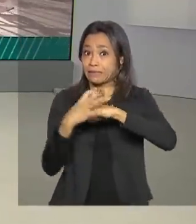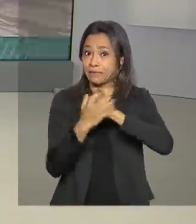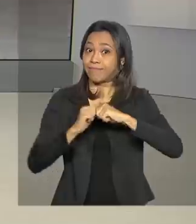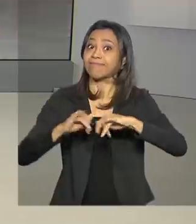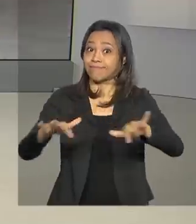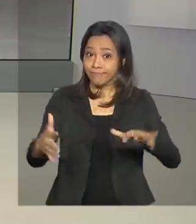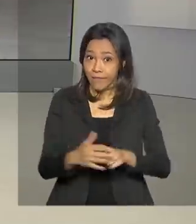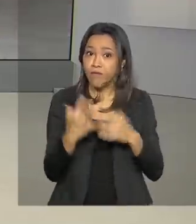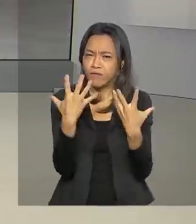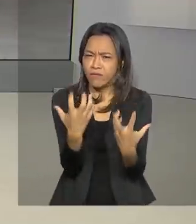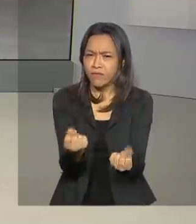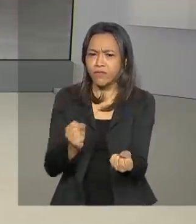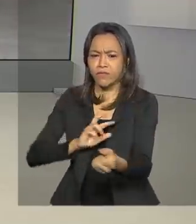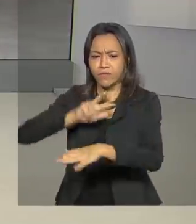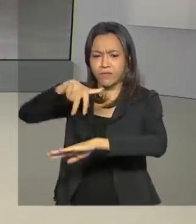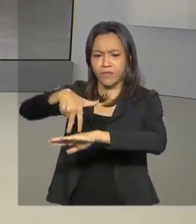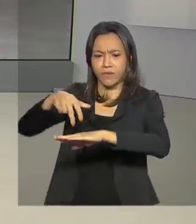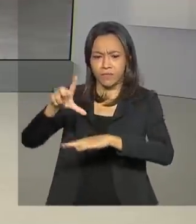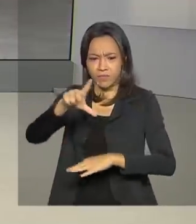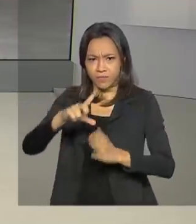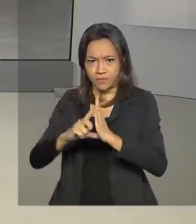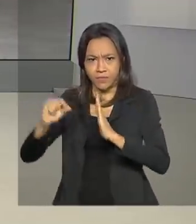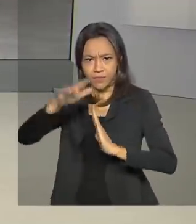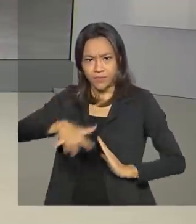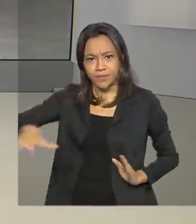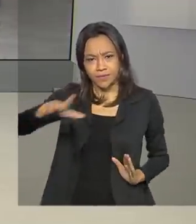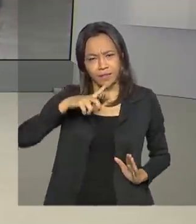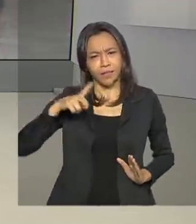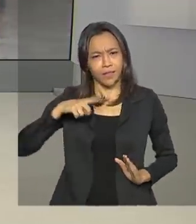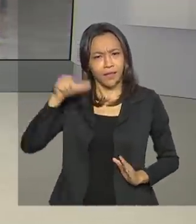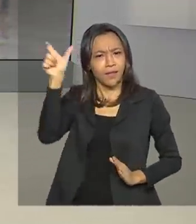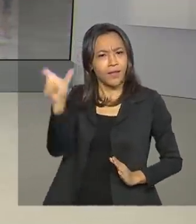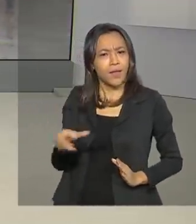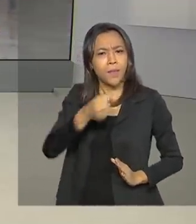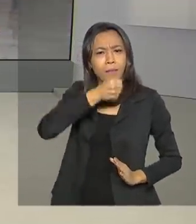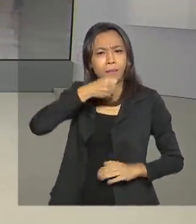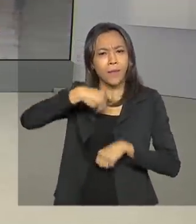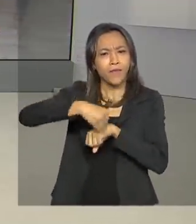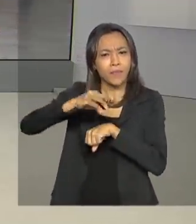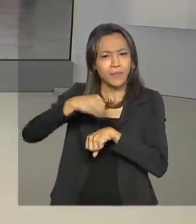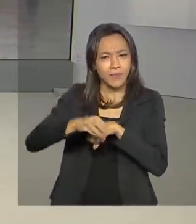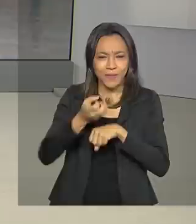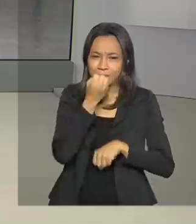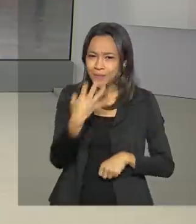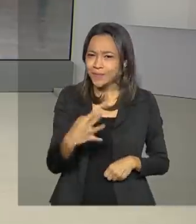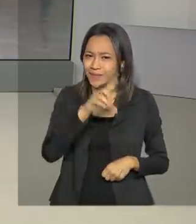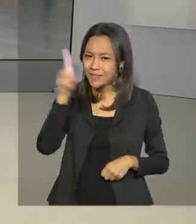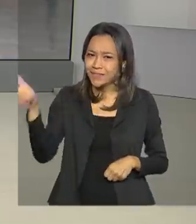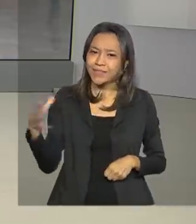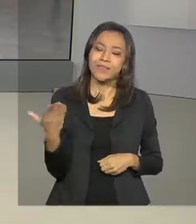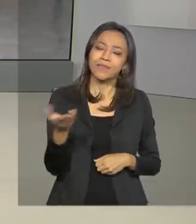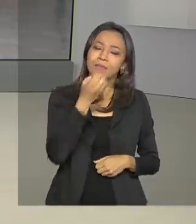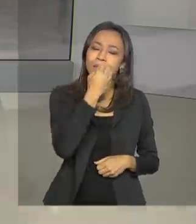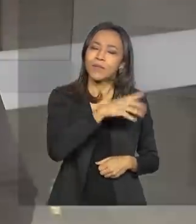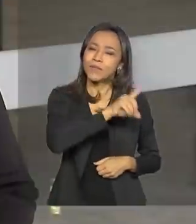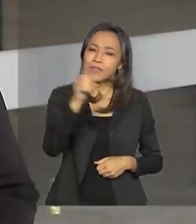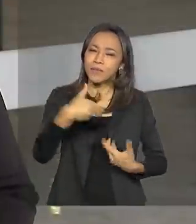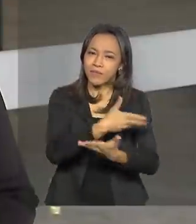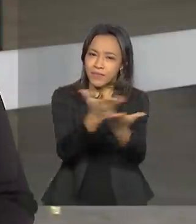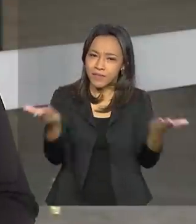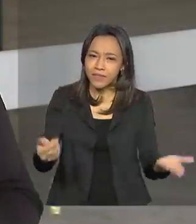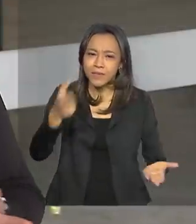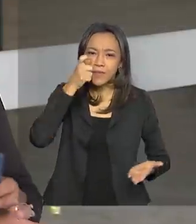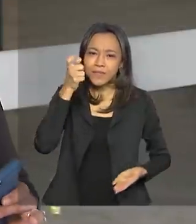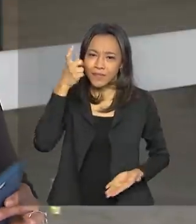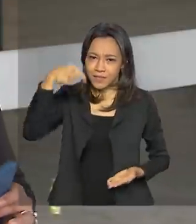Vamos então ao vivo até o Palácio do Planalto. Márcia Fernandes tem as informações para a gente. Olá, Márcia, muito bom dia para você. Bom dia para você, Carla. Bom dia para todos que nos